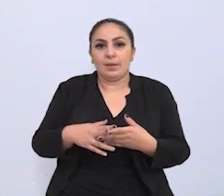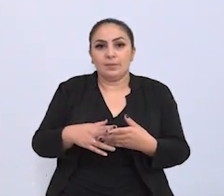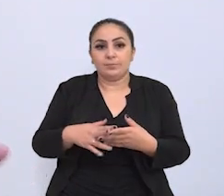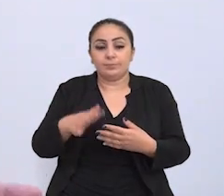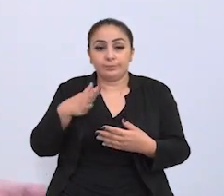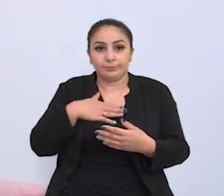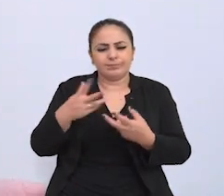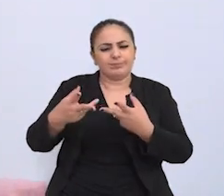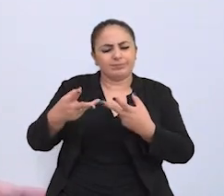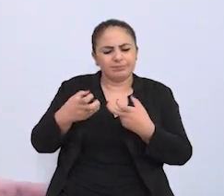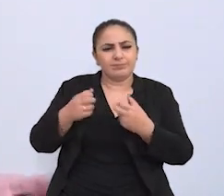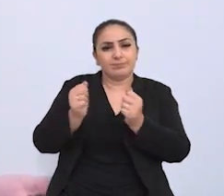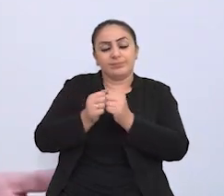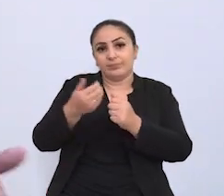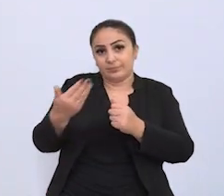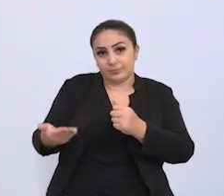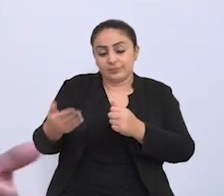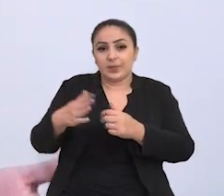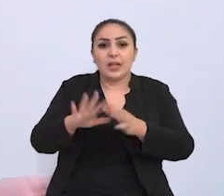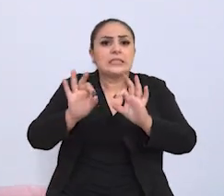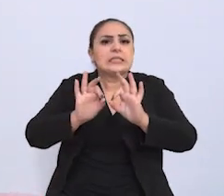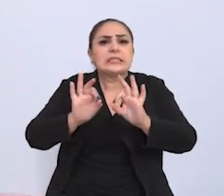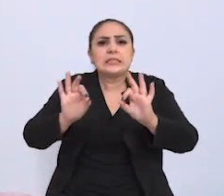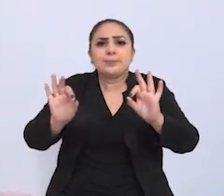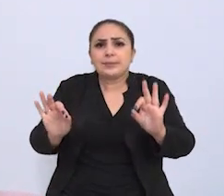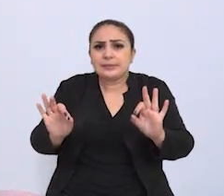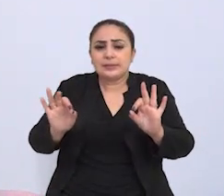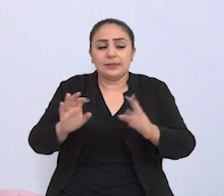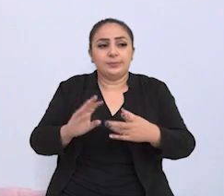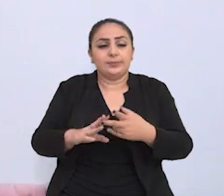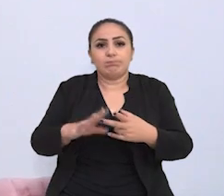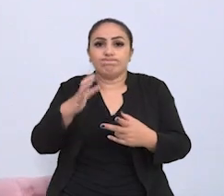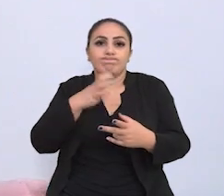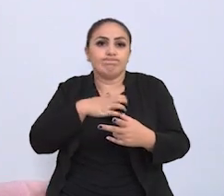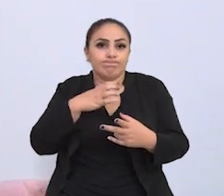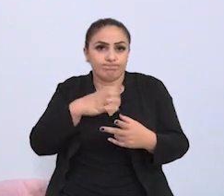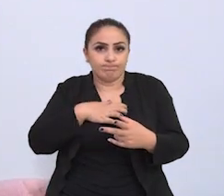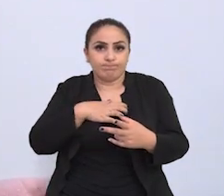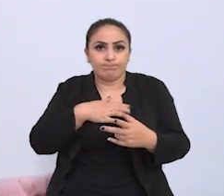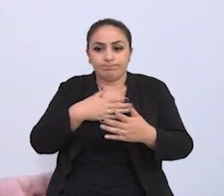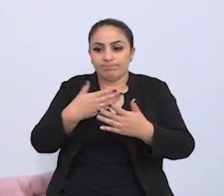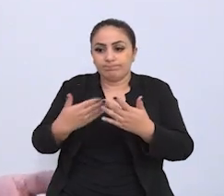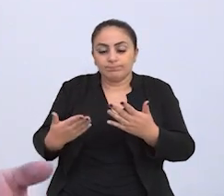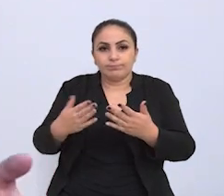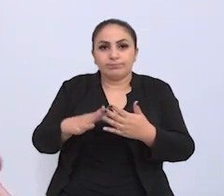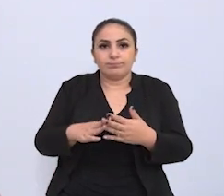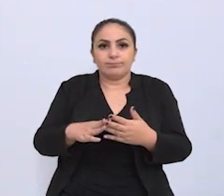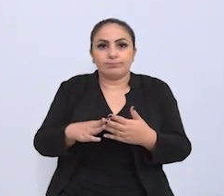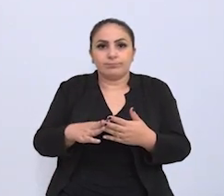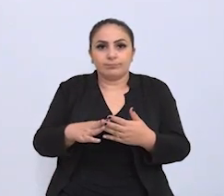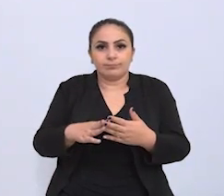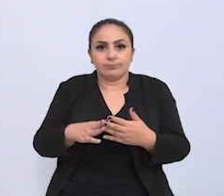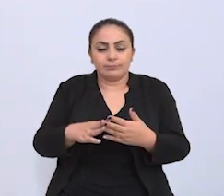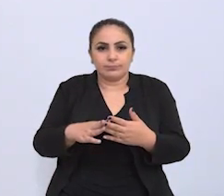o que eu me identifico com ele é a simplicidade a forma com que ele